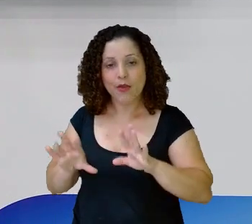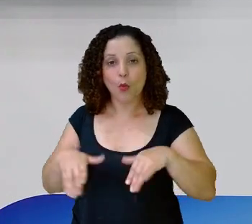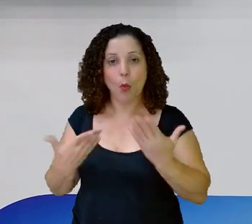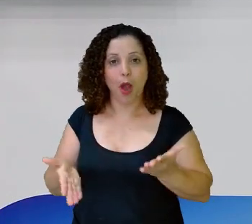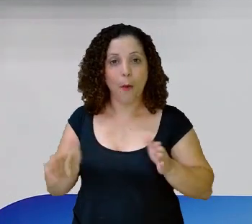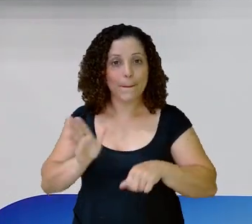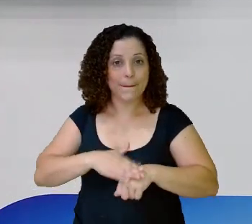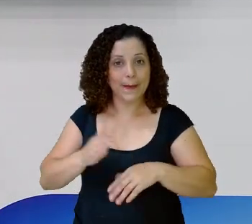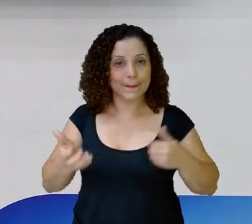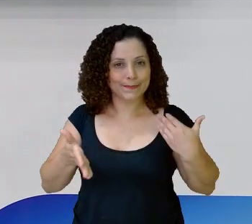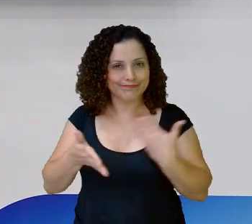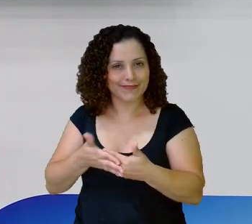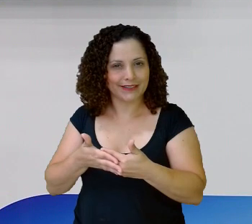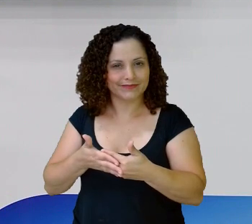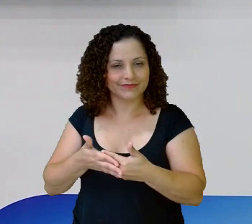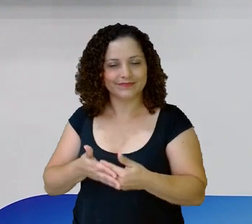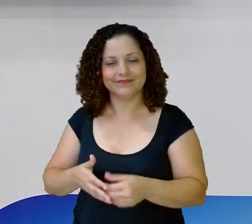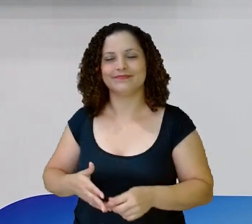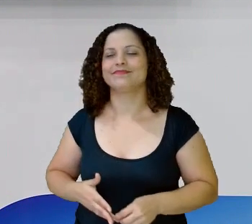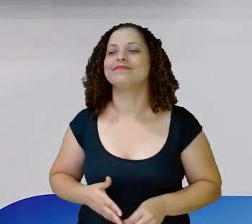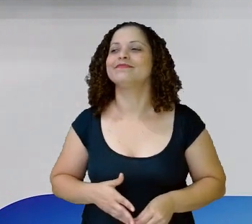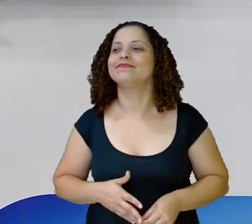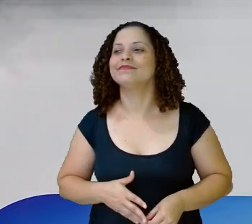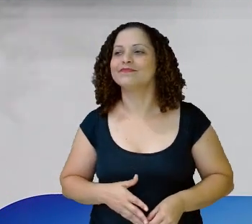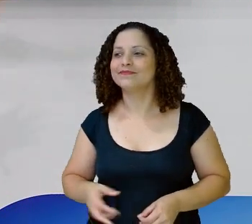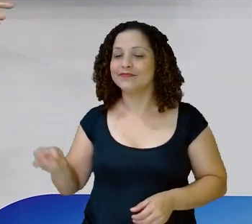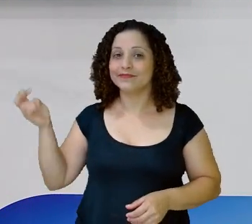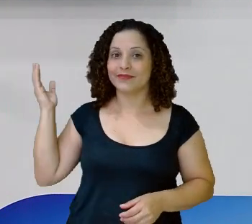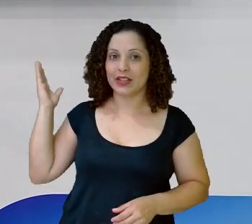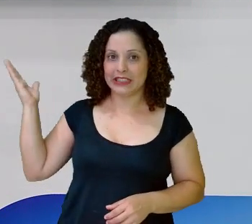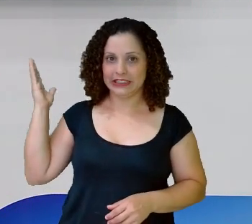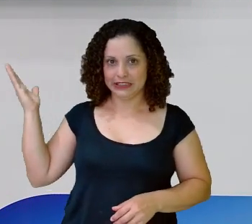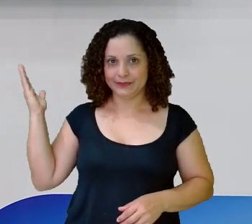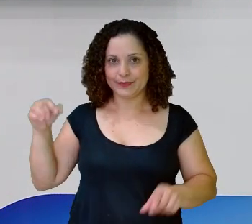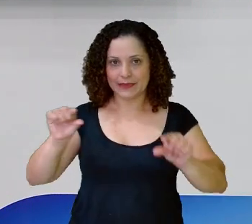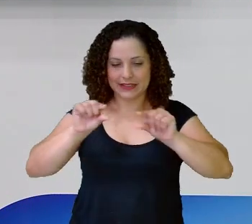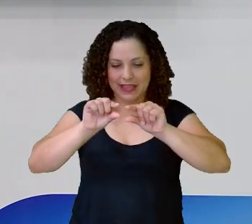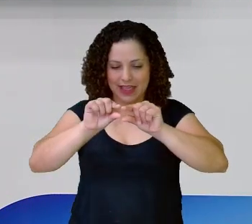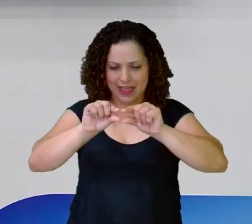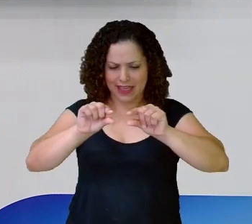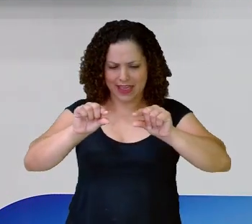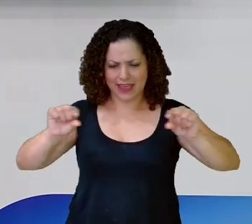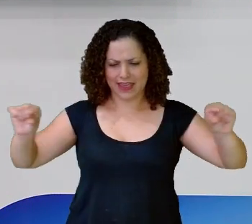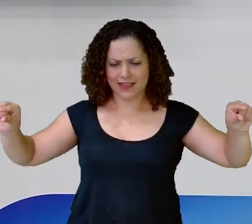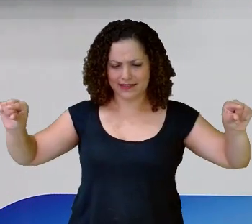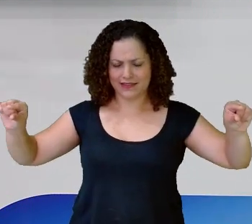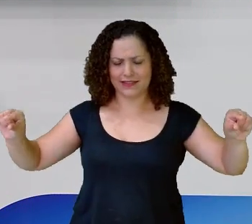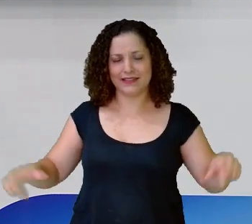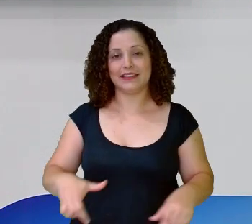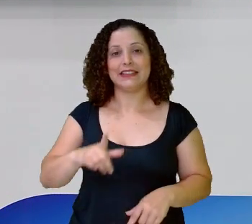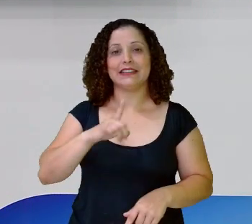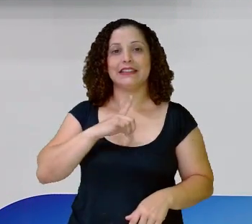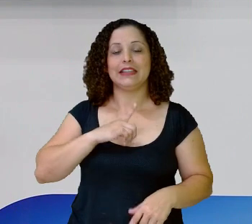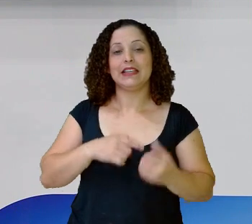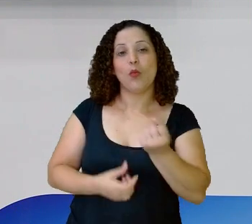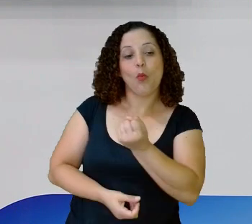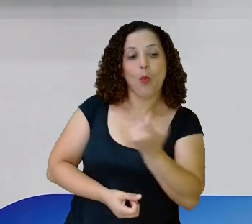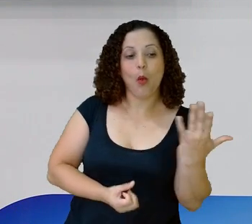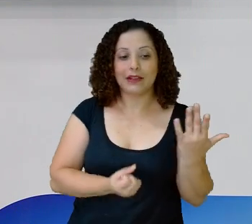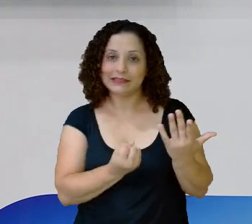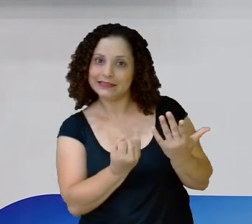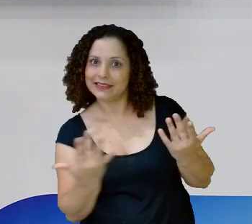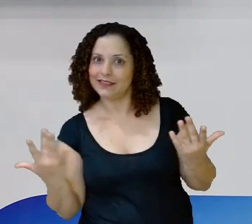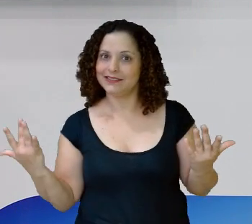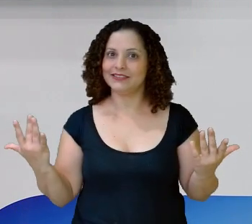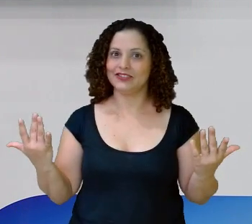próximo Tá bom? Então olha só Essa reta numérica Ela está aqui Essas quantidades Estão representando